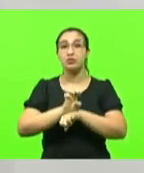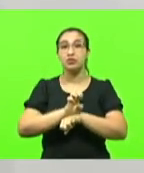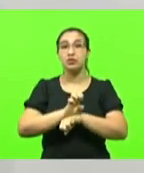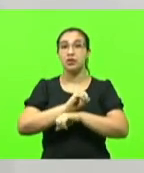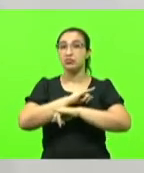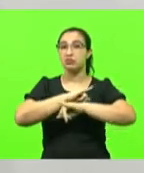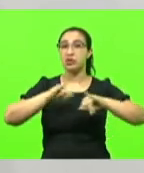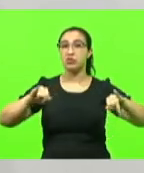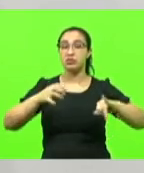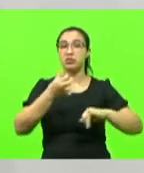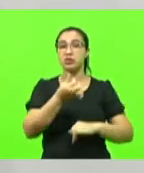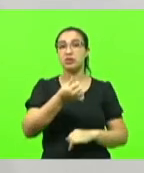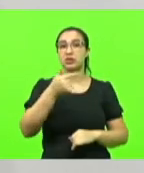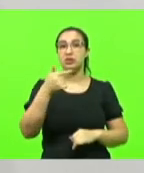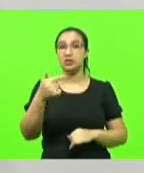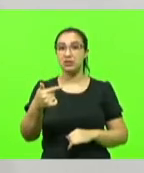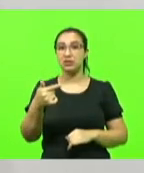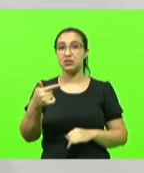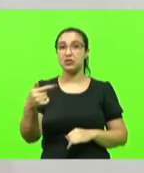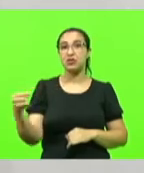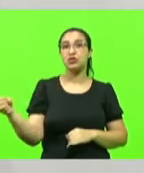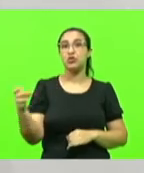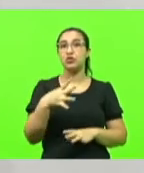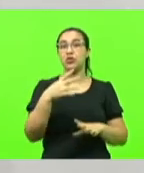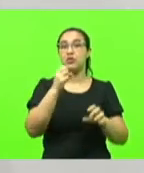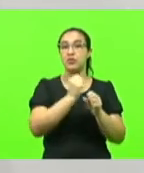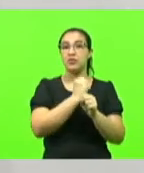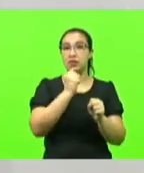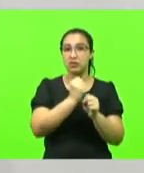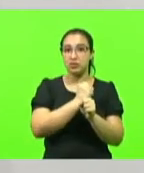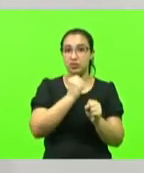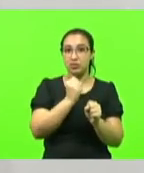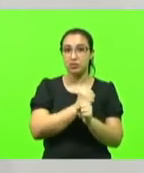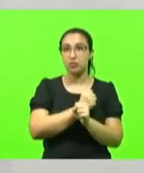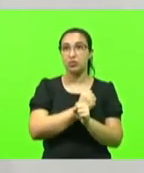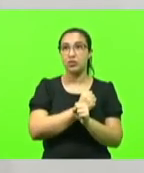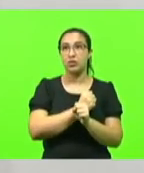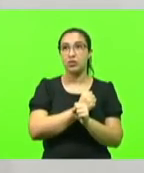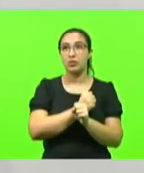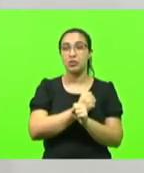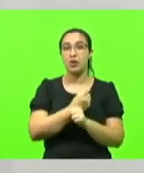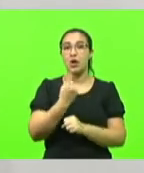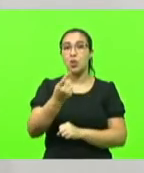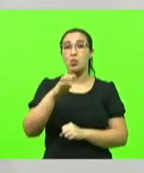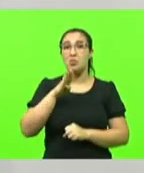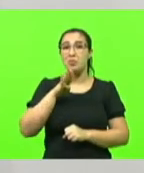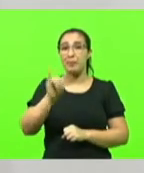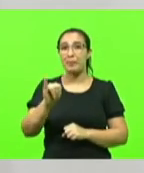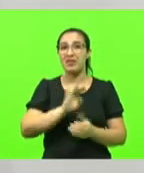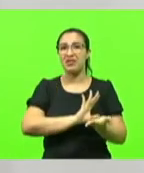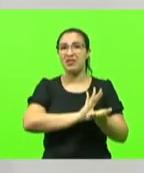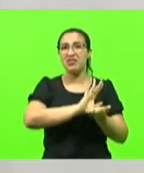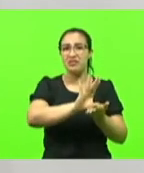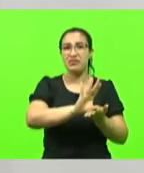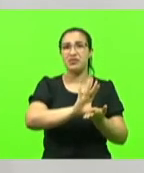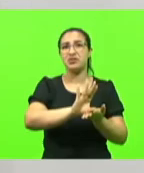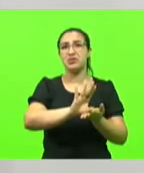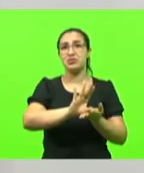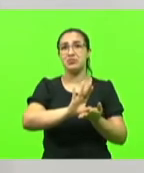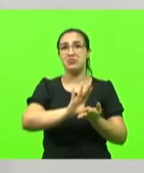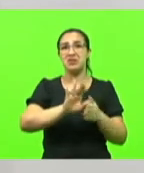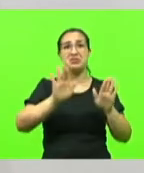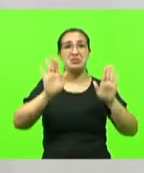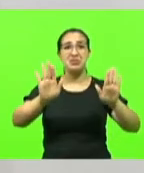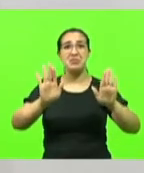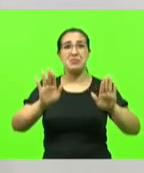67 novas obras no Brasil um bilhão de investimento e não há nem uma